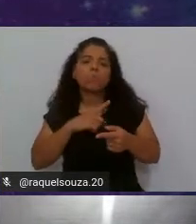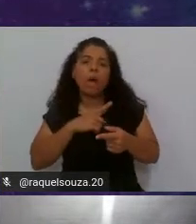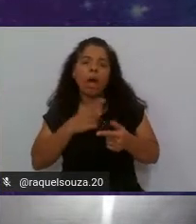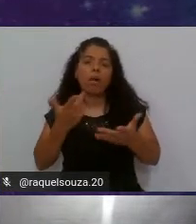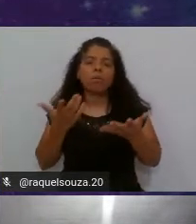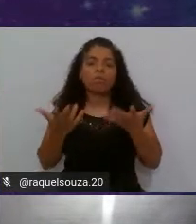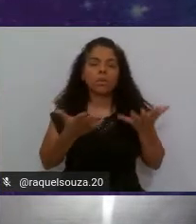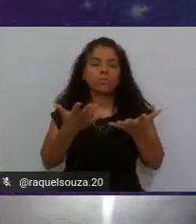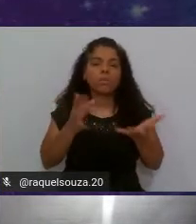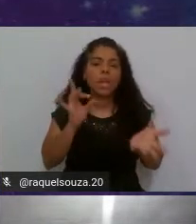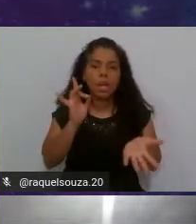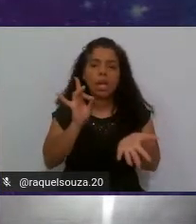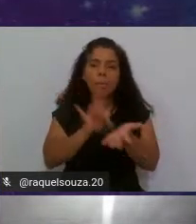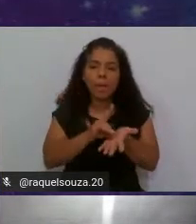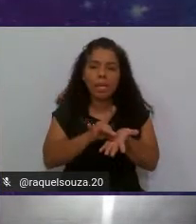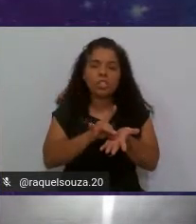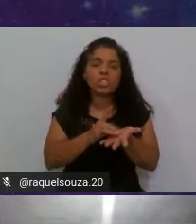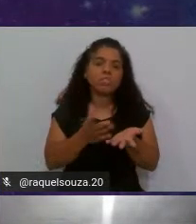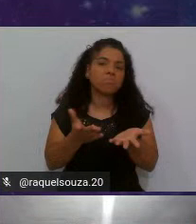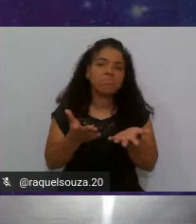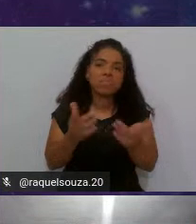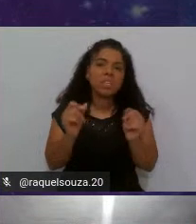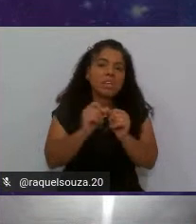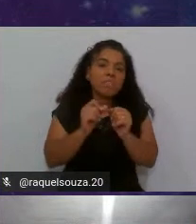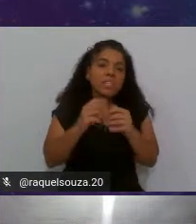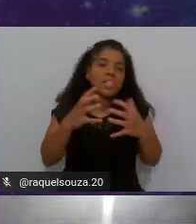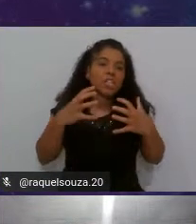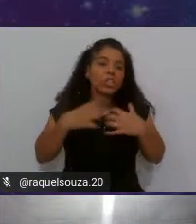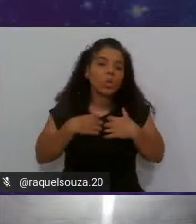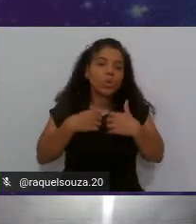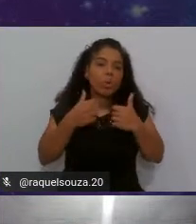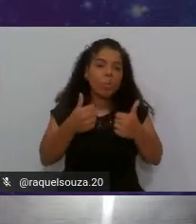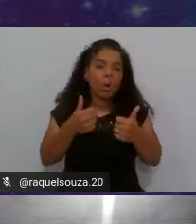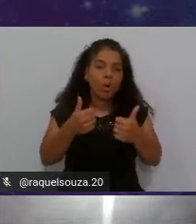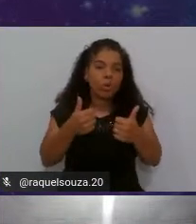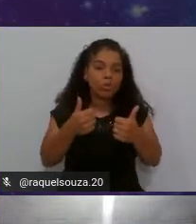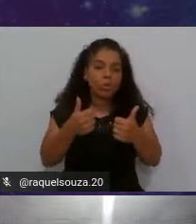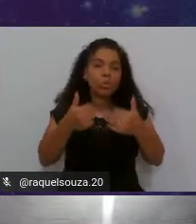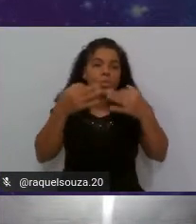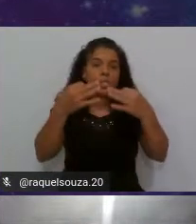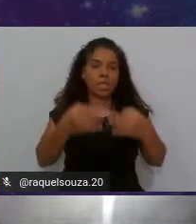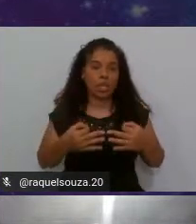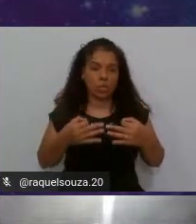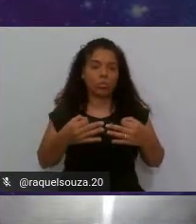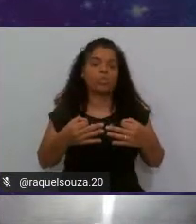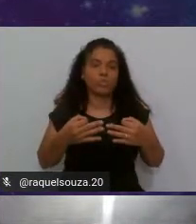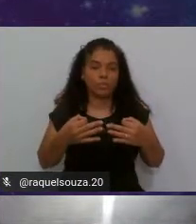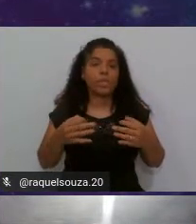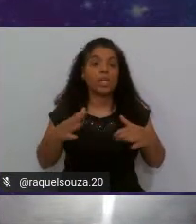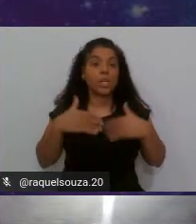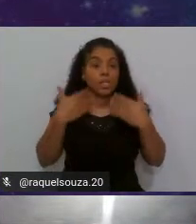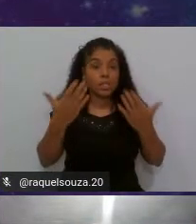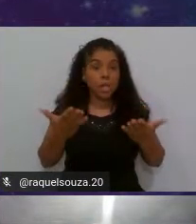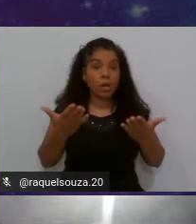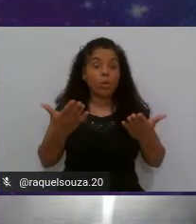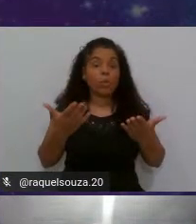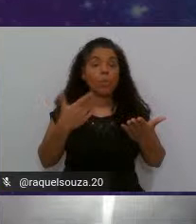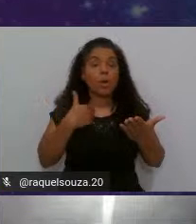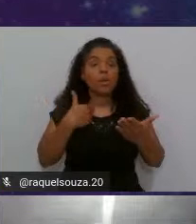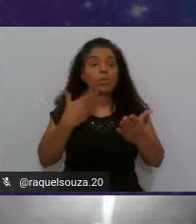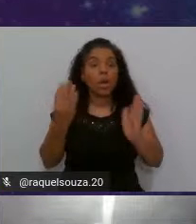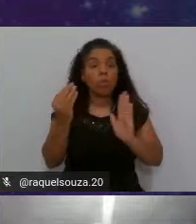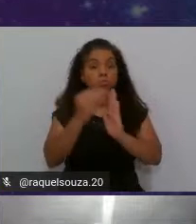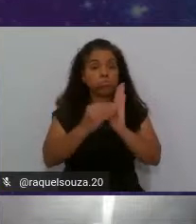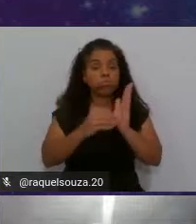estava realmente fazendo do modo certo então quando eu quando eu coloquei o